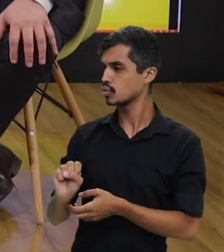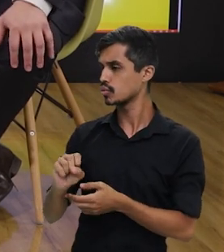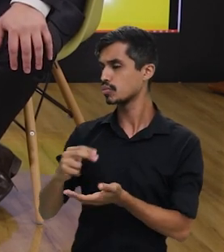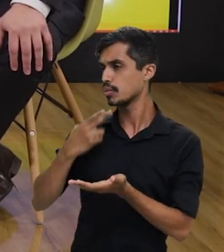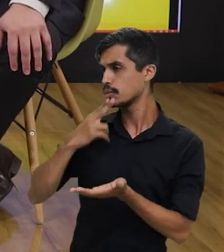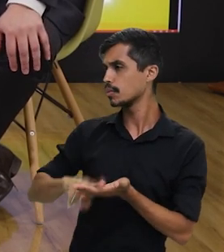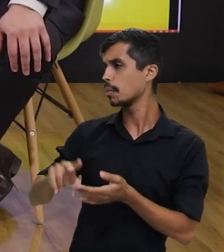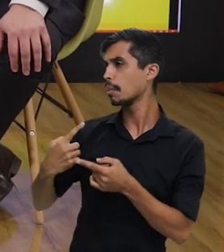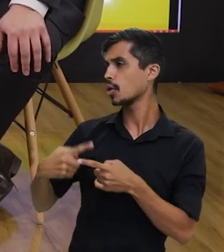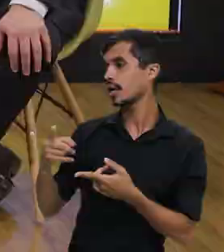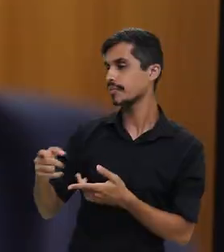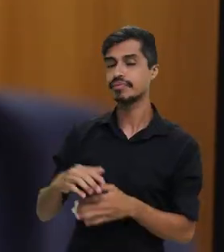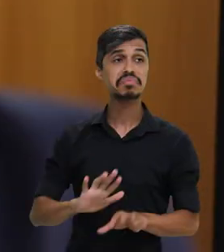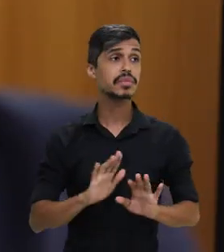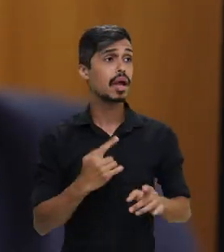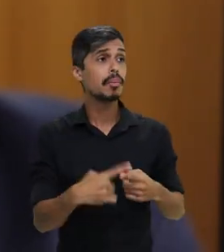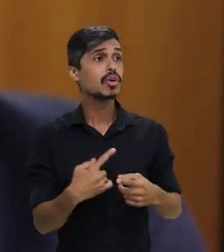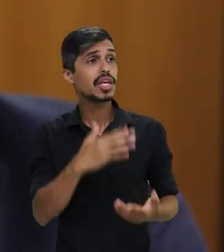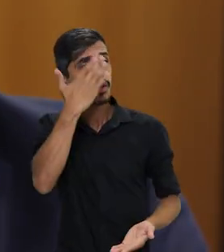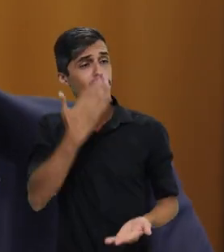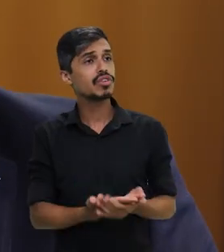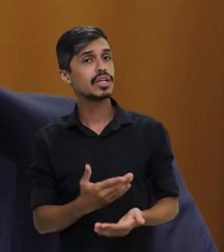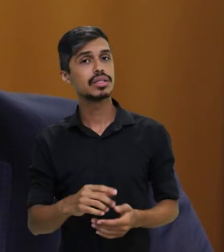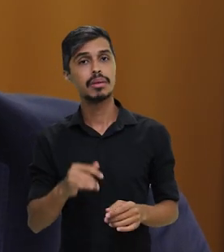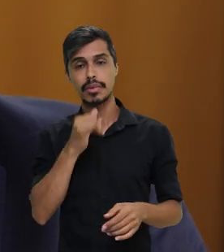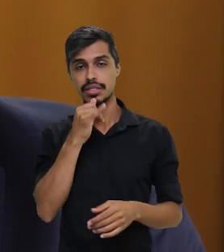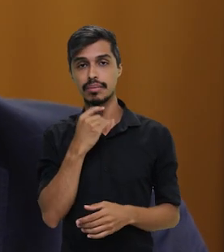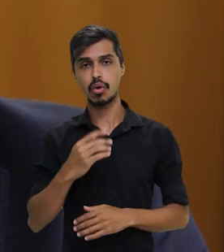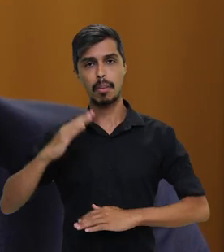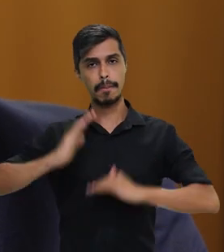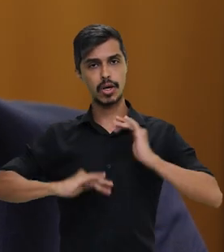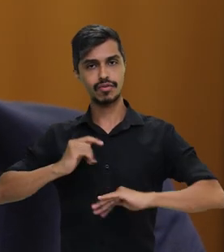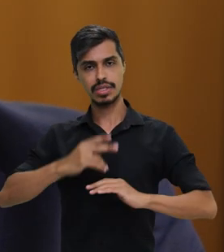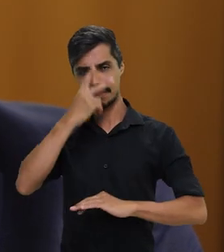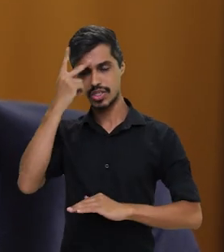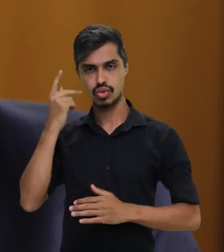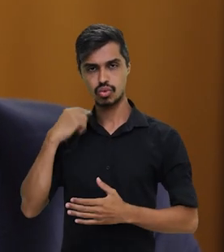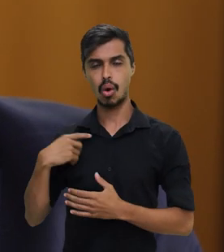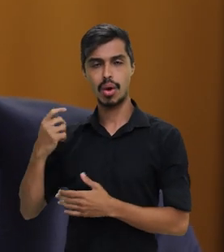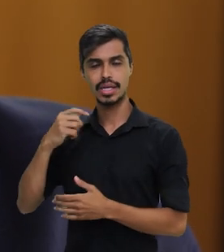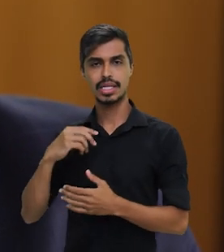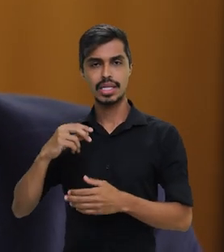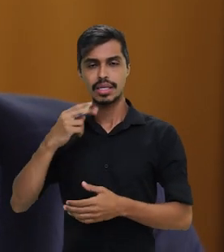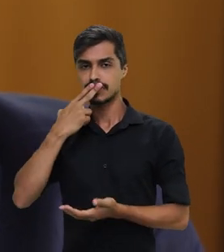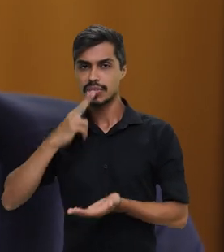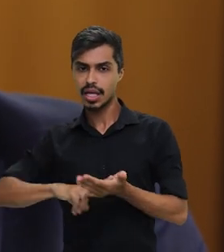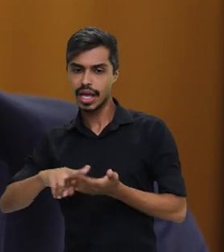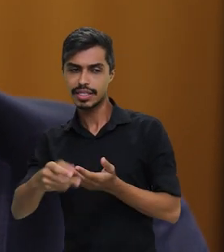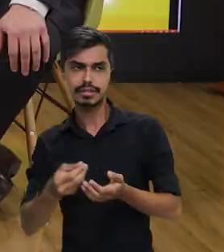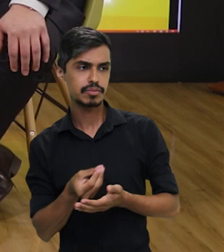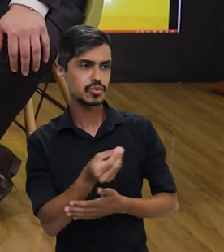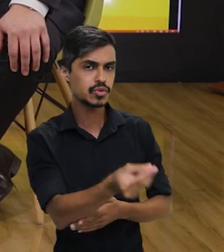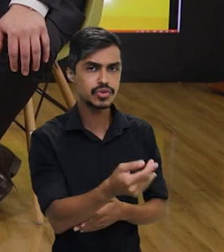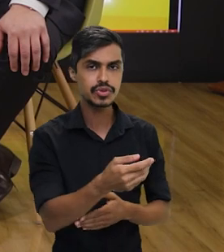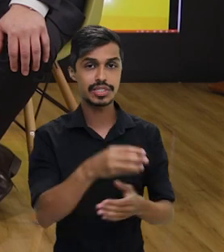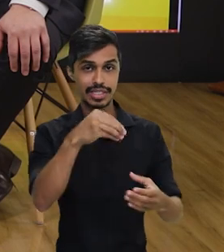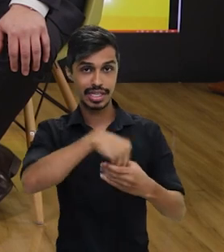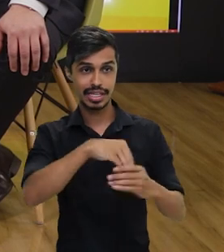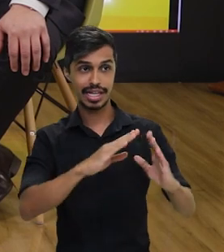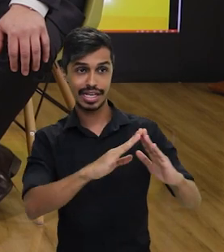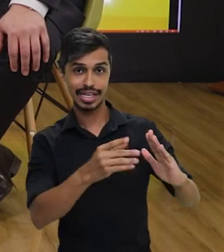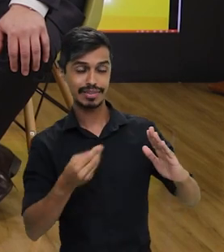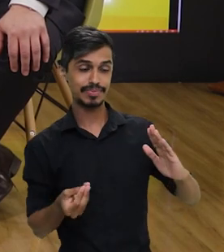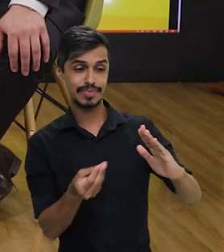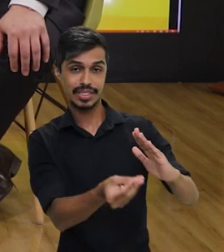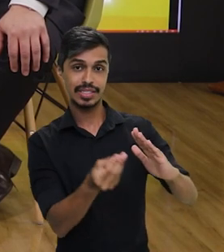Confiança. Confiança nos Correios. Quando chega um carteiro ou uma carteira na casa das pessoas, a